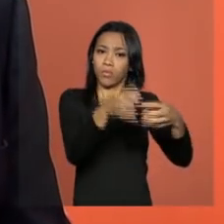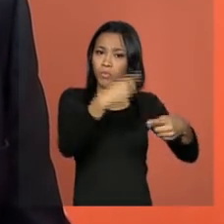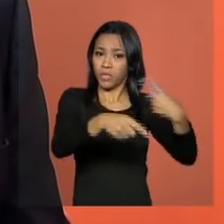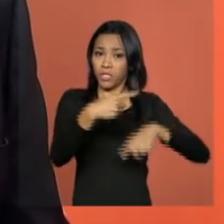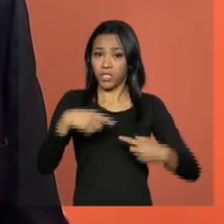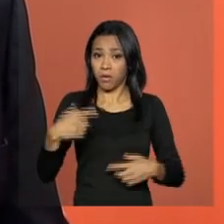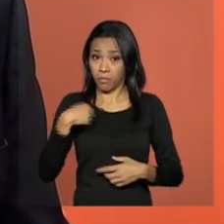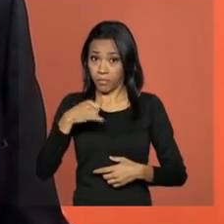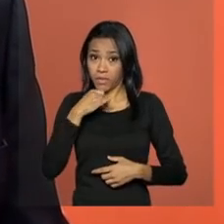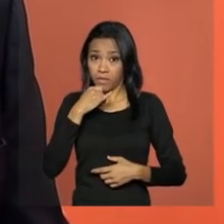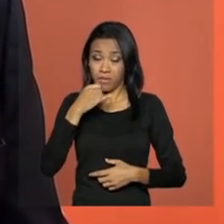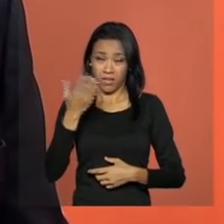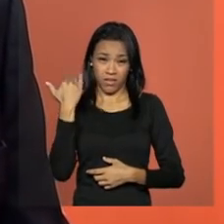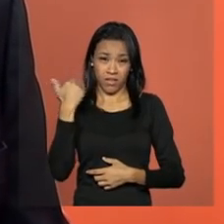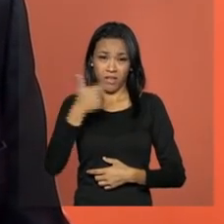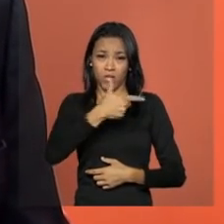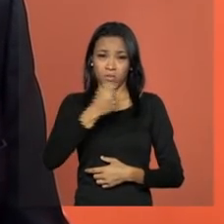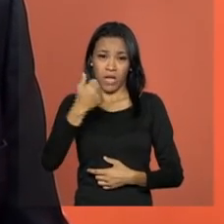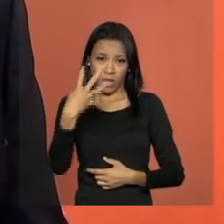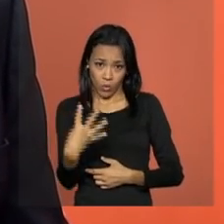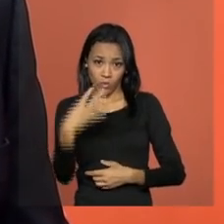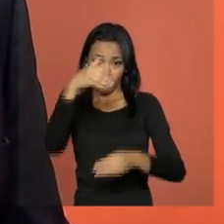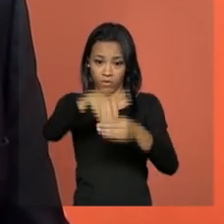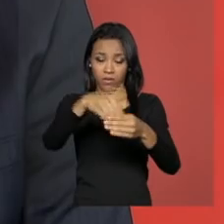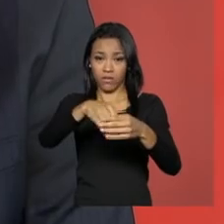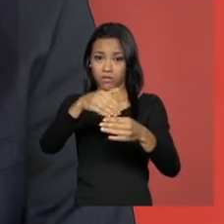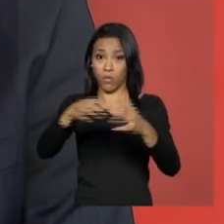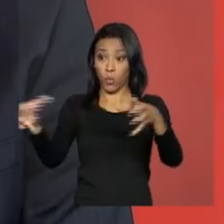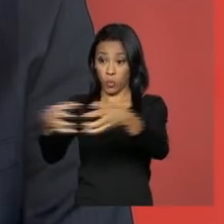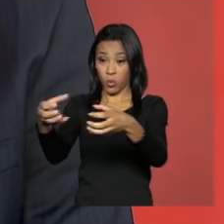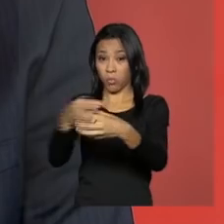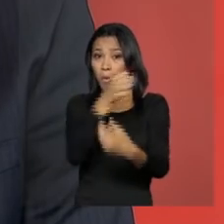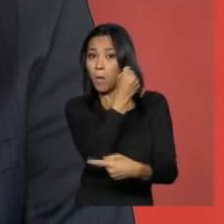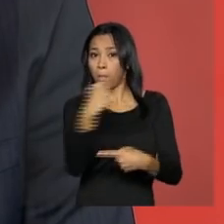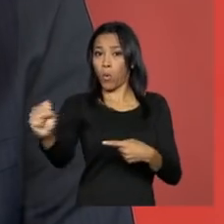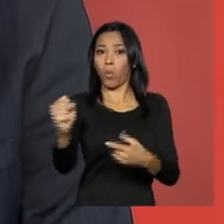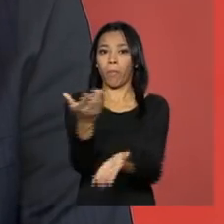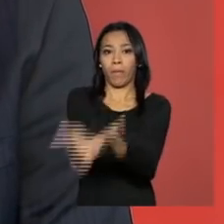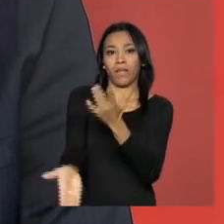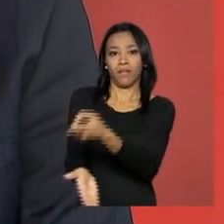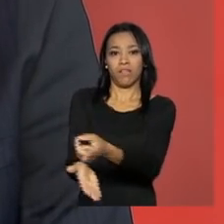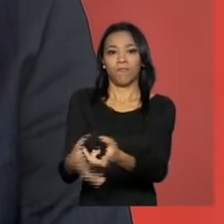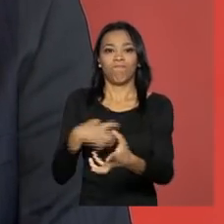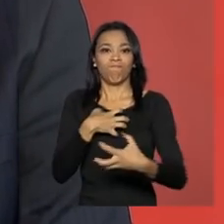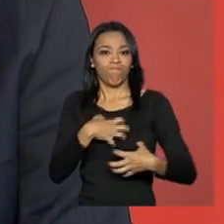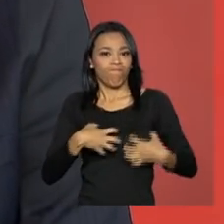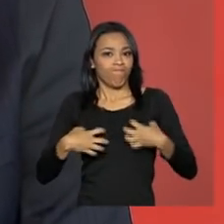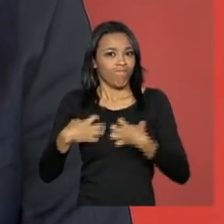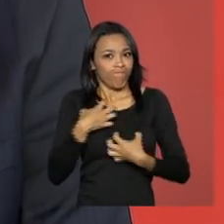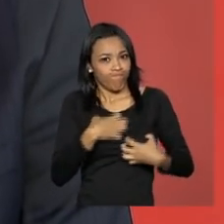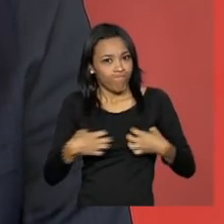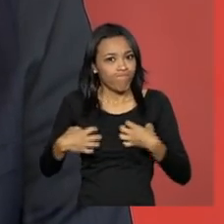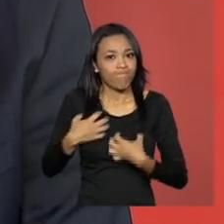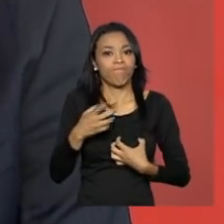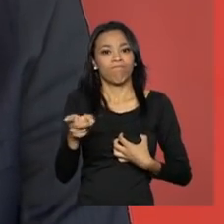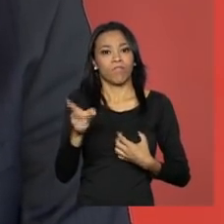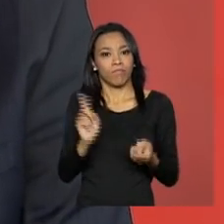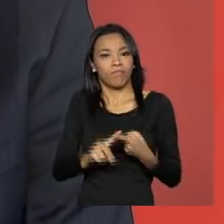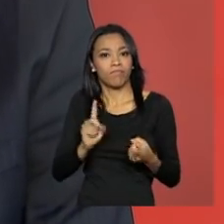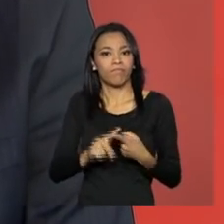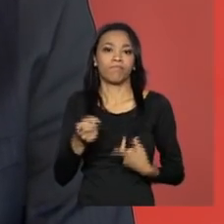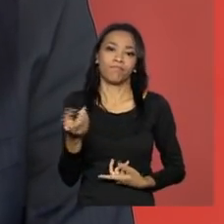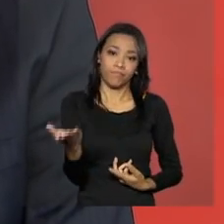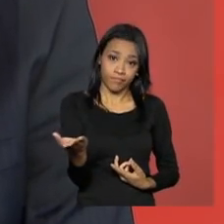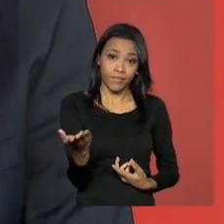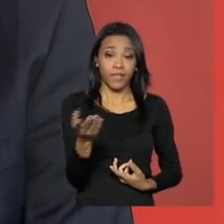nas eleições de 2014. E, de certa forma, a corrupção serve de veículo apenas